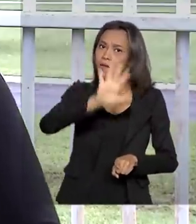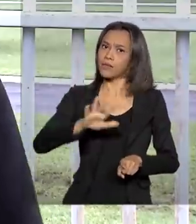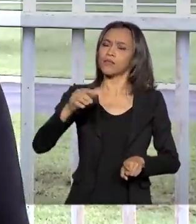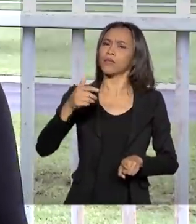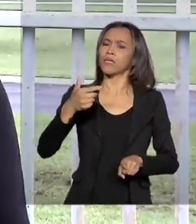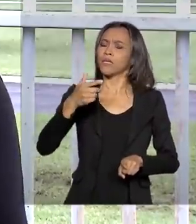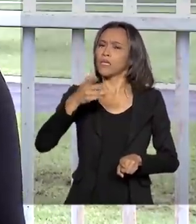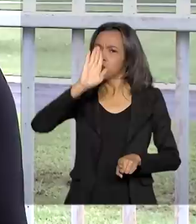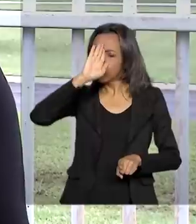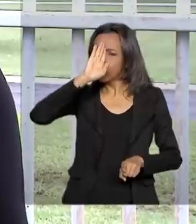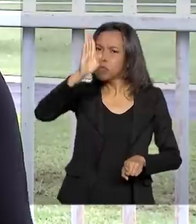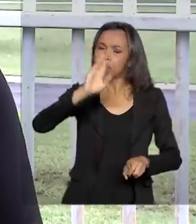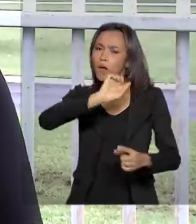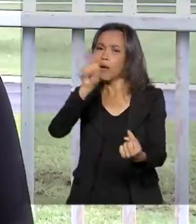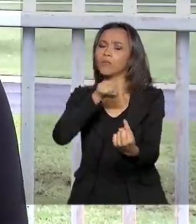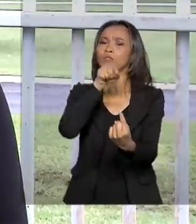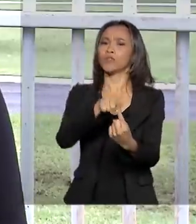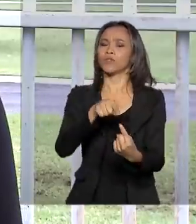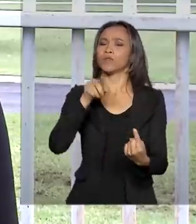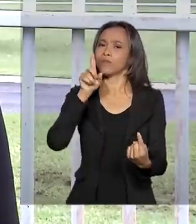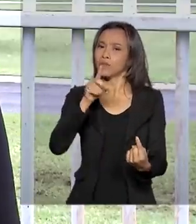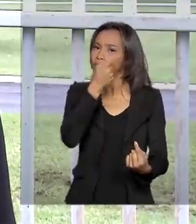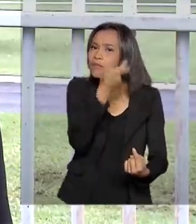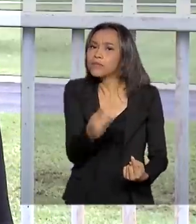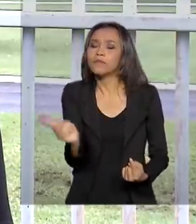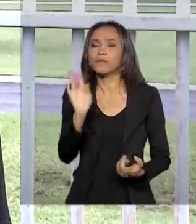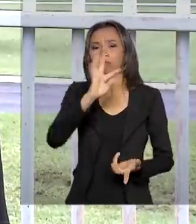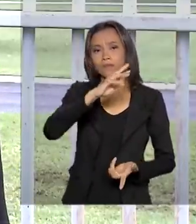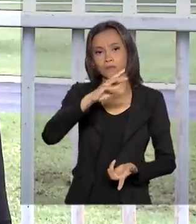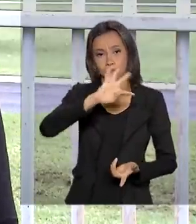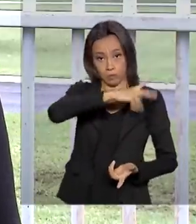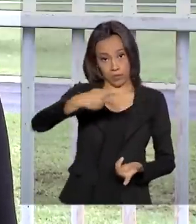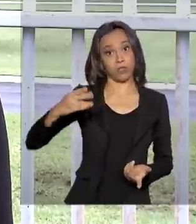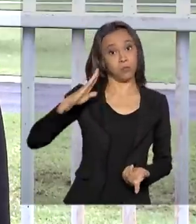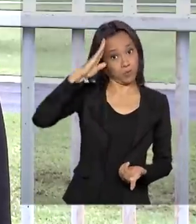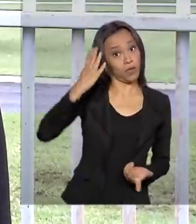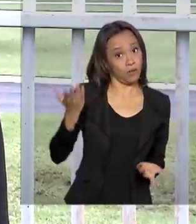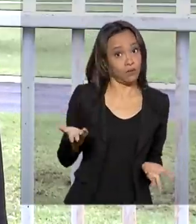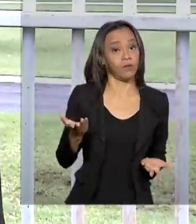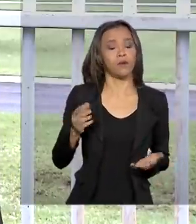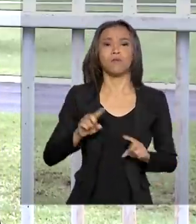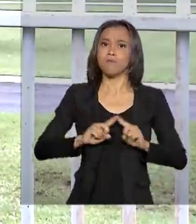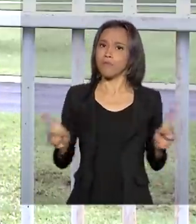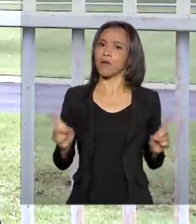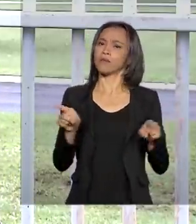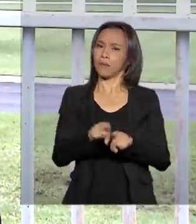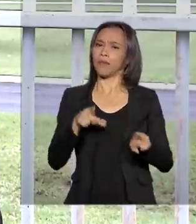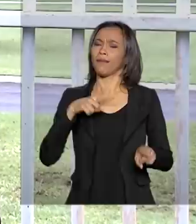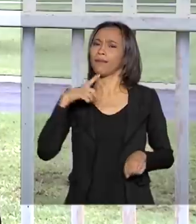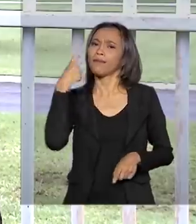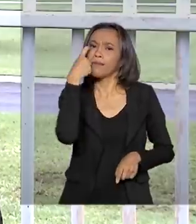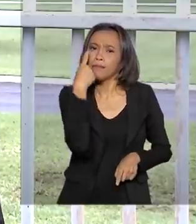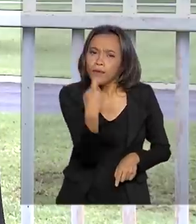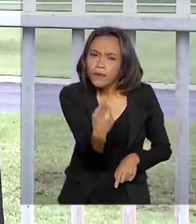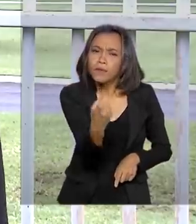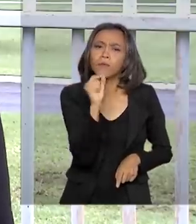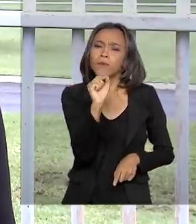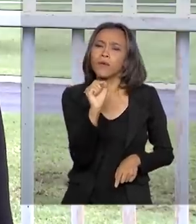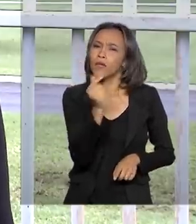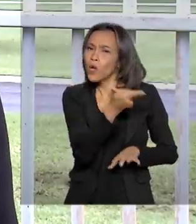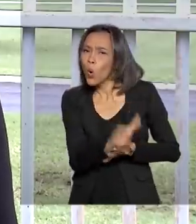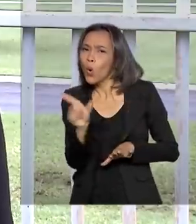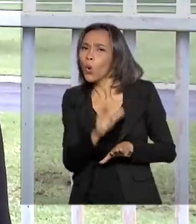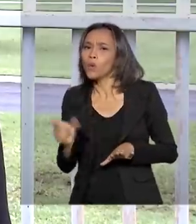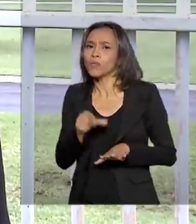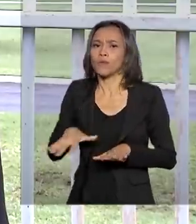entre os principais objetivos dessa visita do presidente Jair Bolsonaro. Mas também há o interesse em ampliar a cooperação em outras